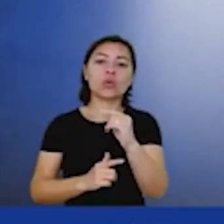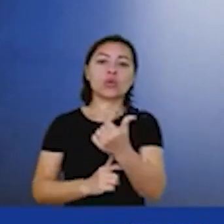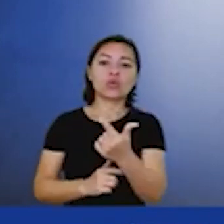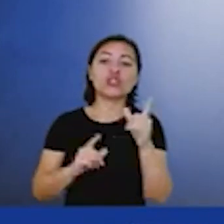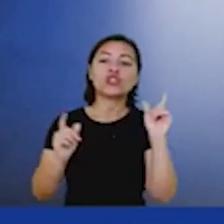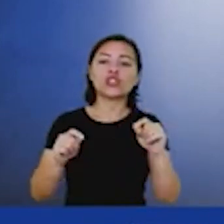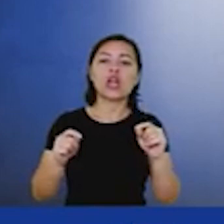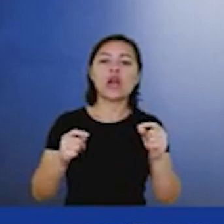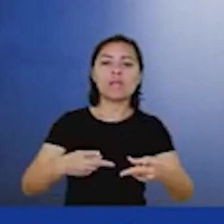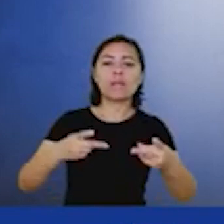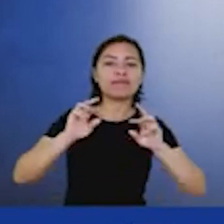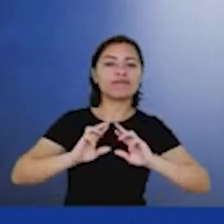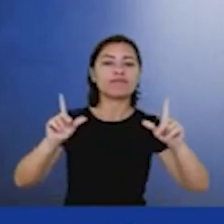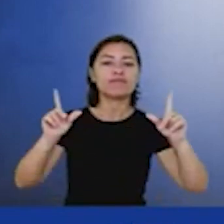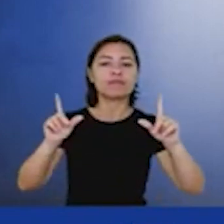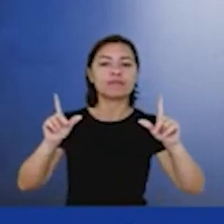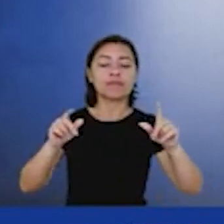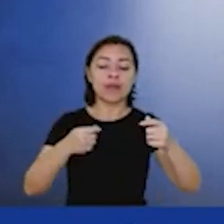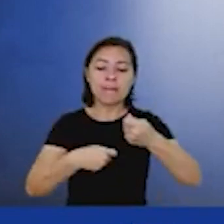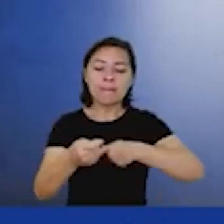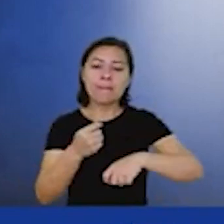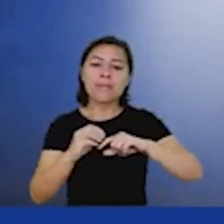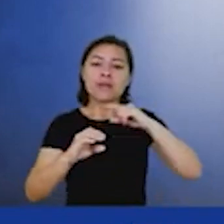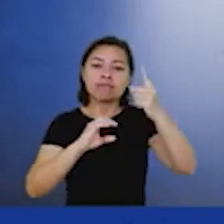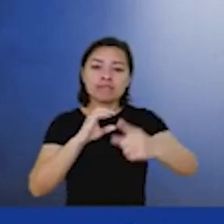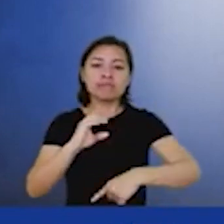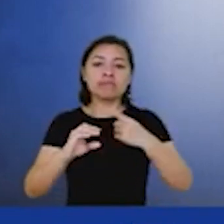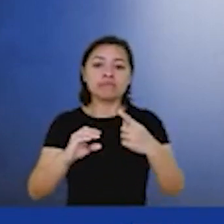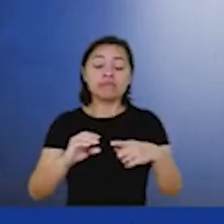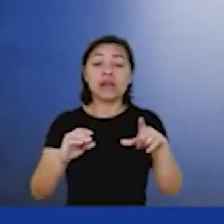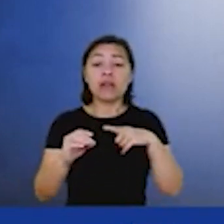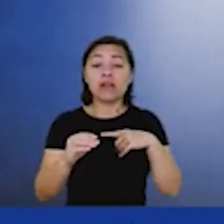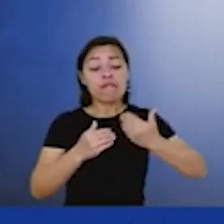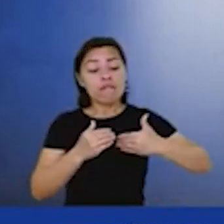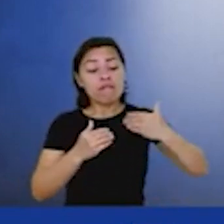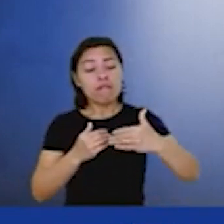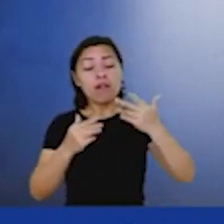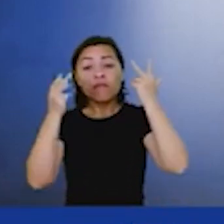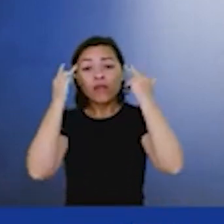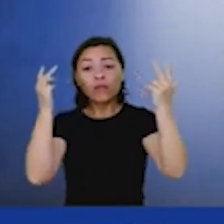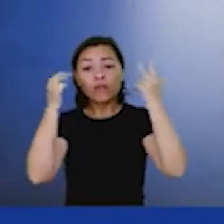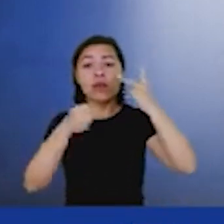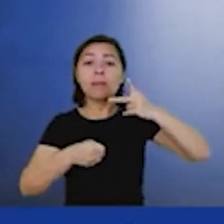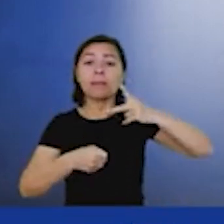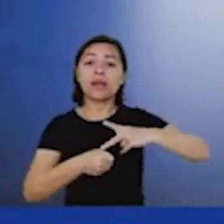no mercado internacional e seria uma tendência natural do petróleo